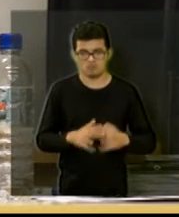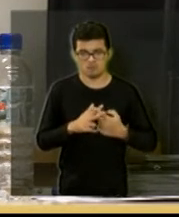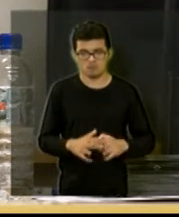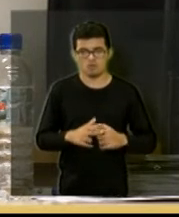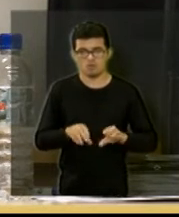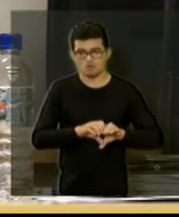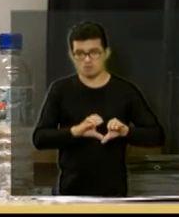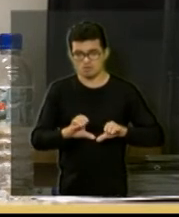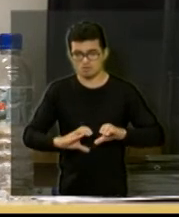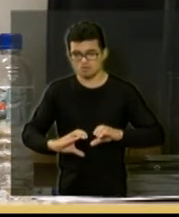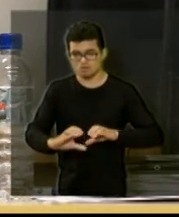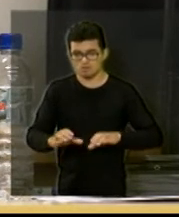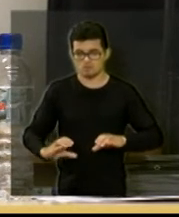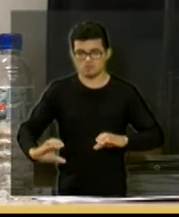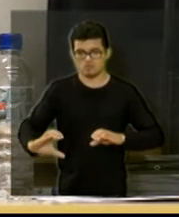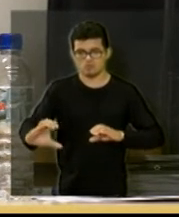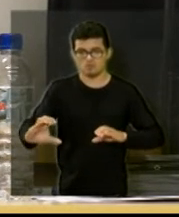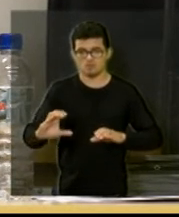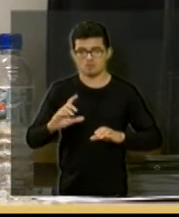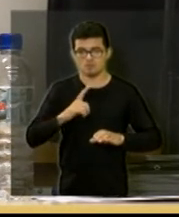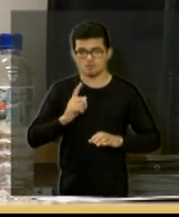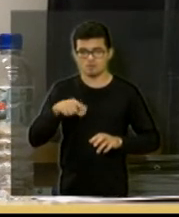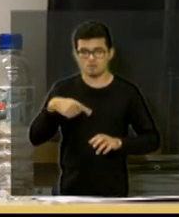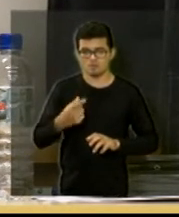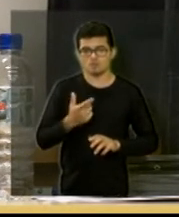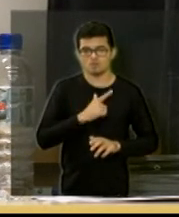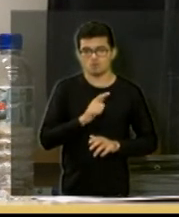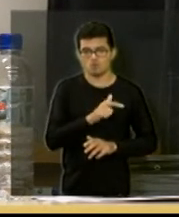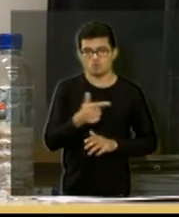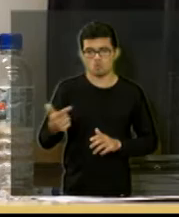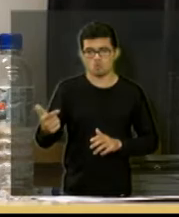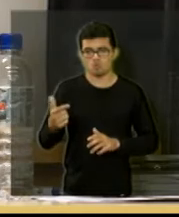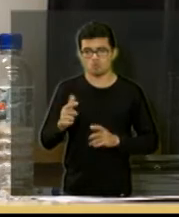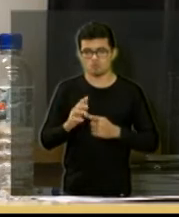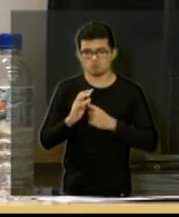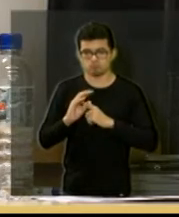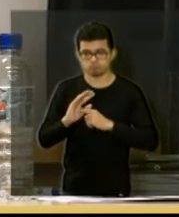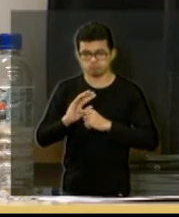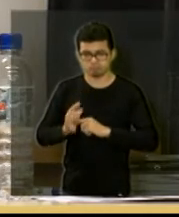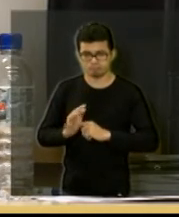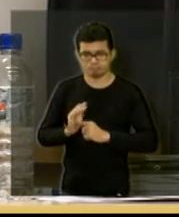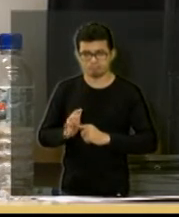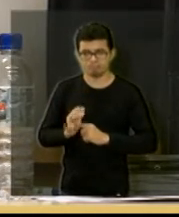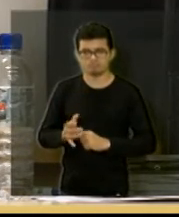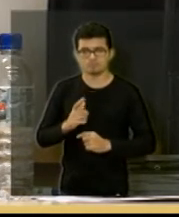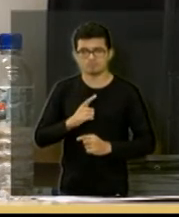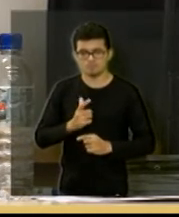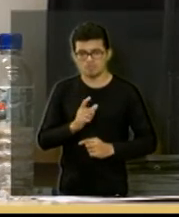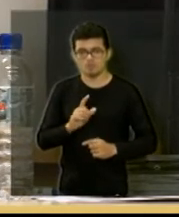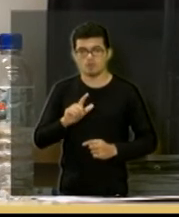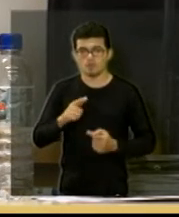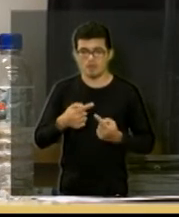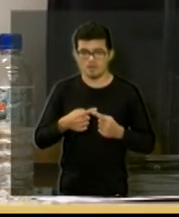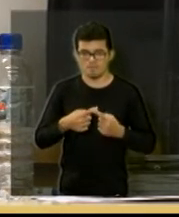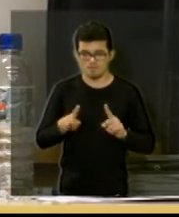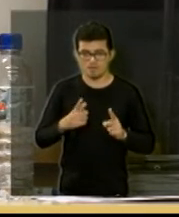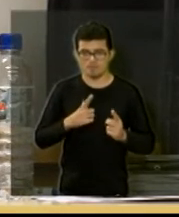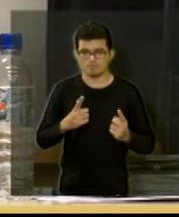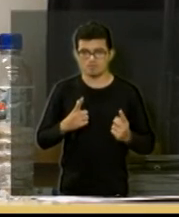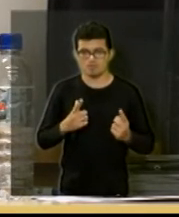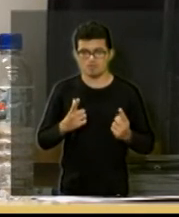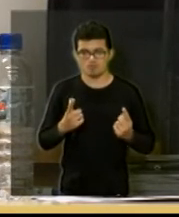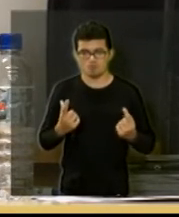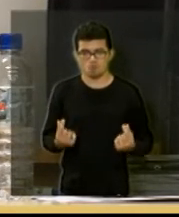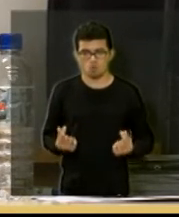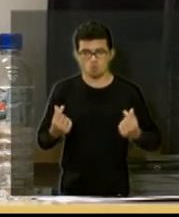tubulação e vai soltar um outro tipo de bomba também uma concorrência então para isso vai abrir concorrência então a recuperação